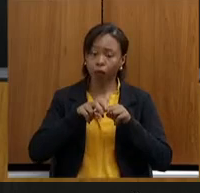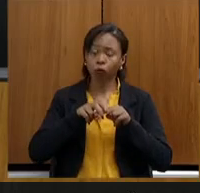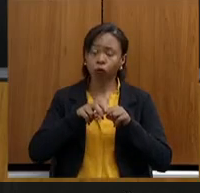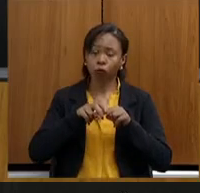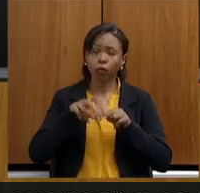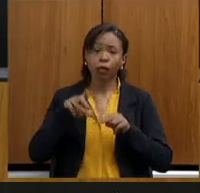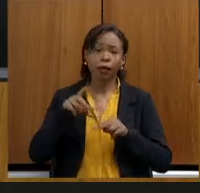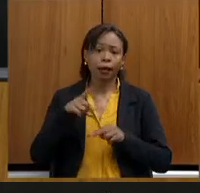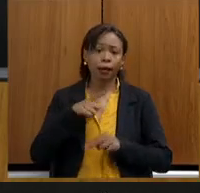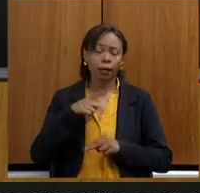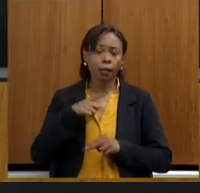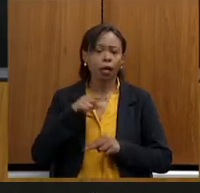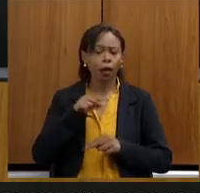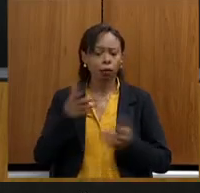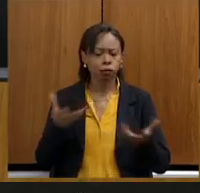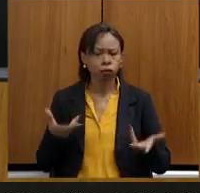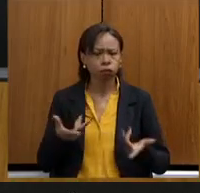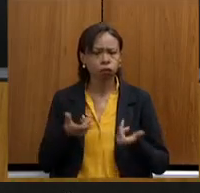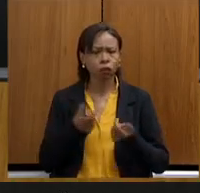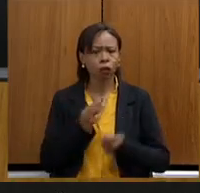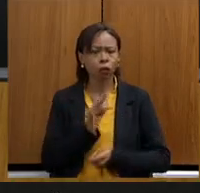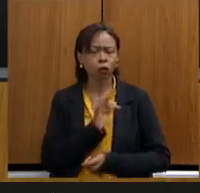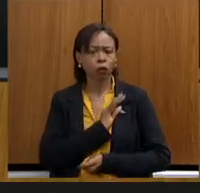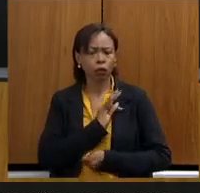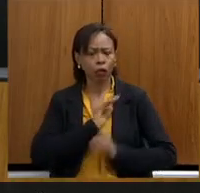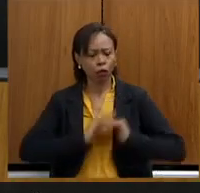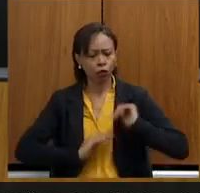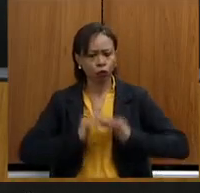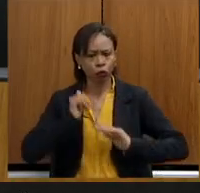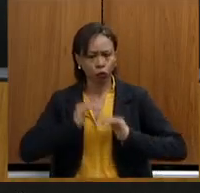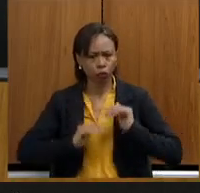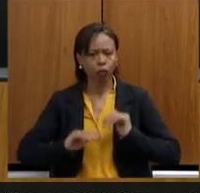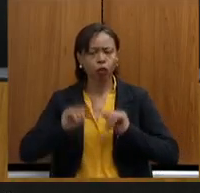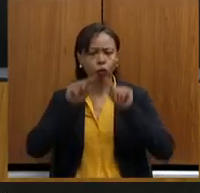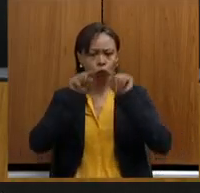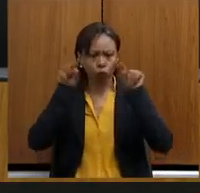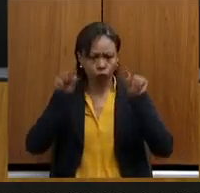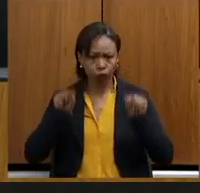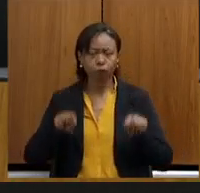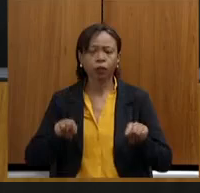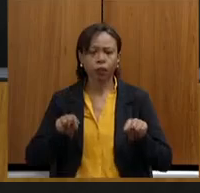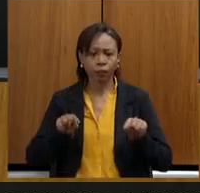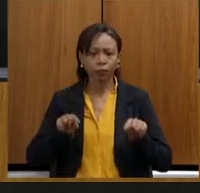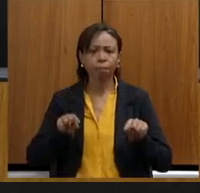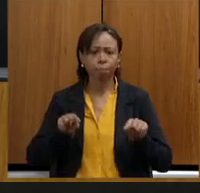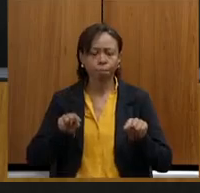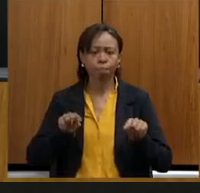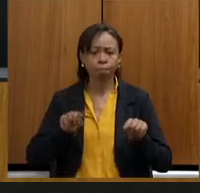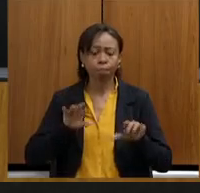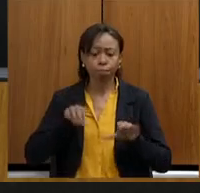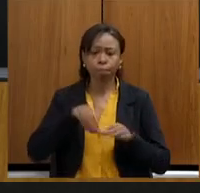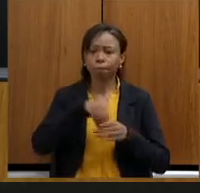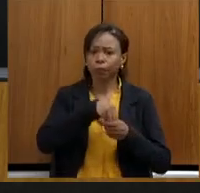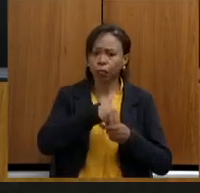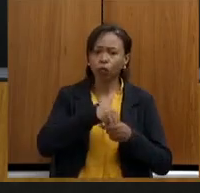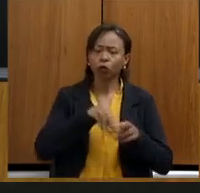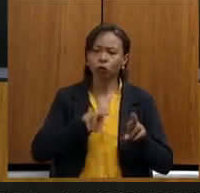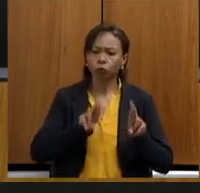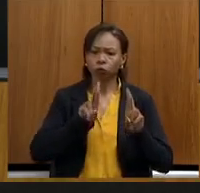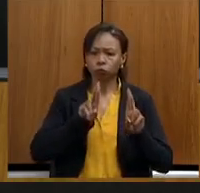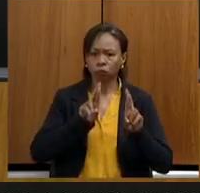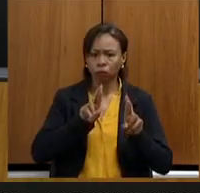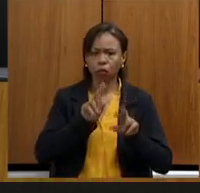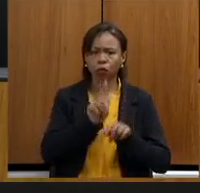qualificação técnica dos seus servidores e desses servidores acreditar no seu comando, na sua